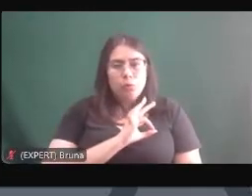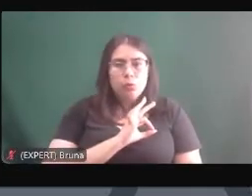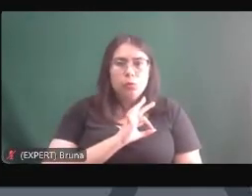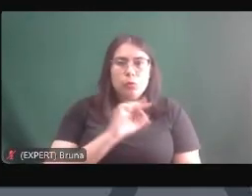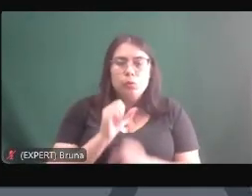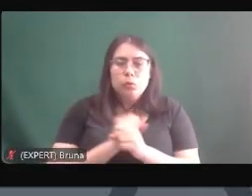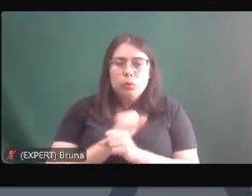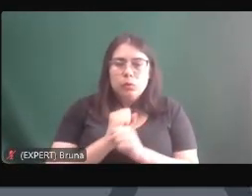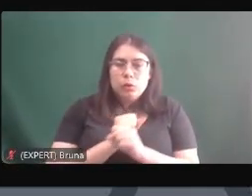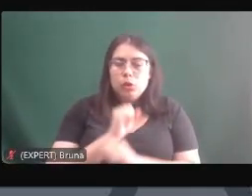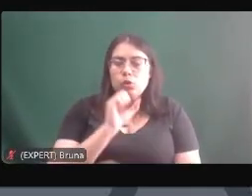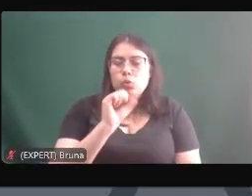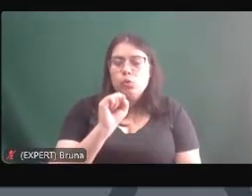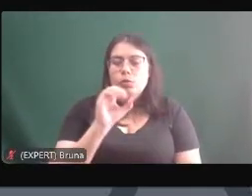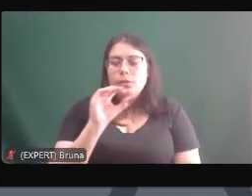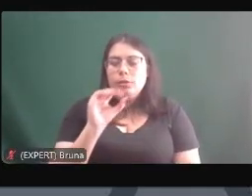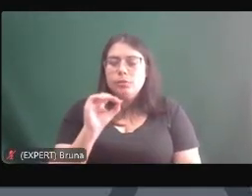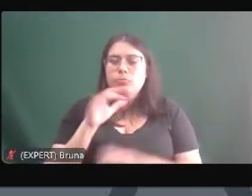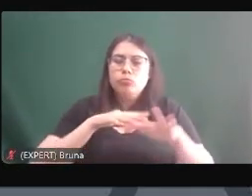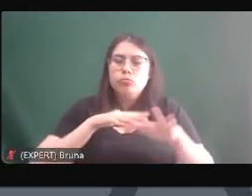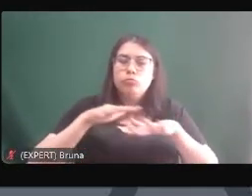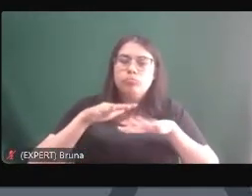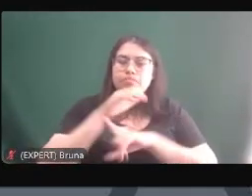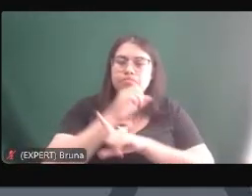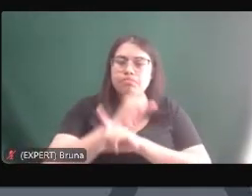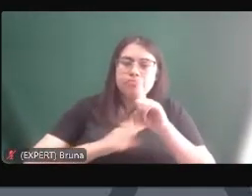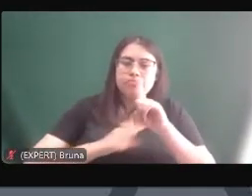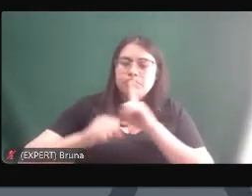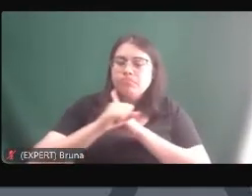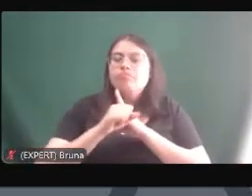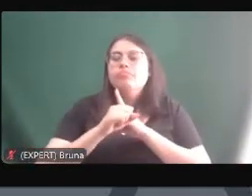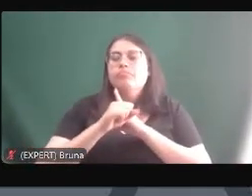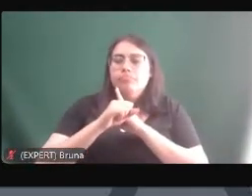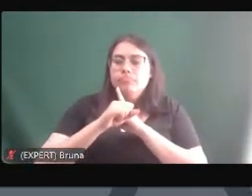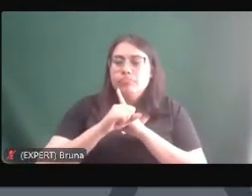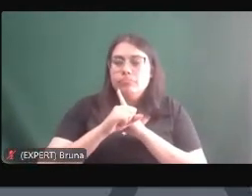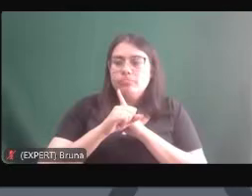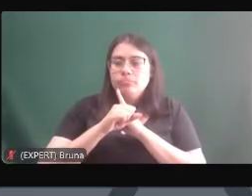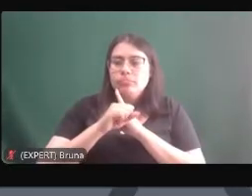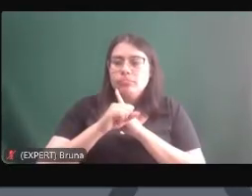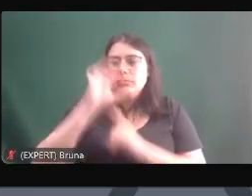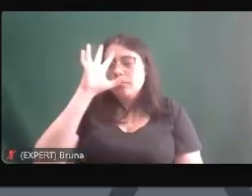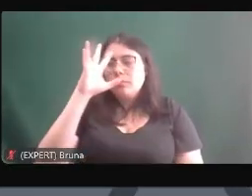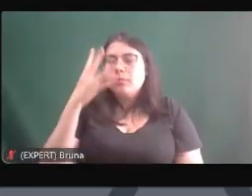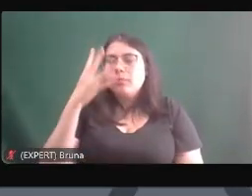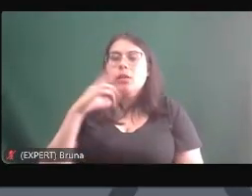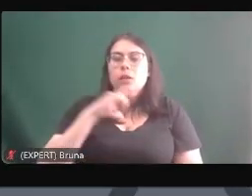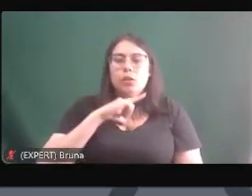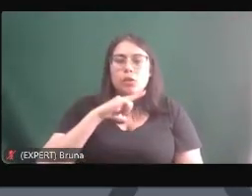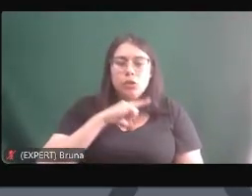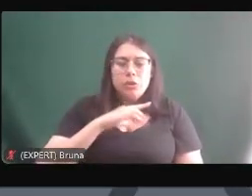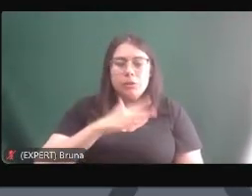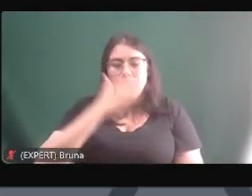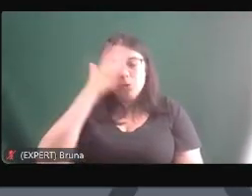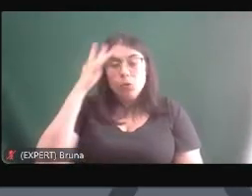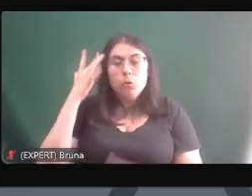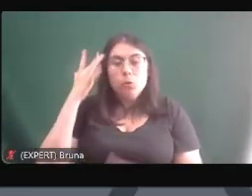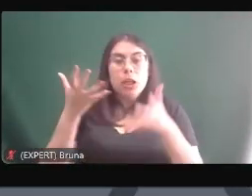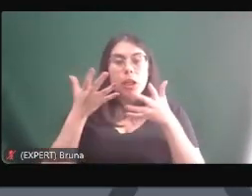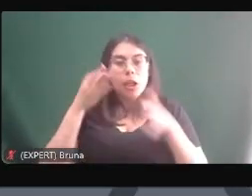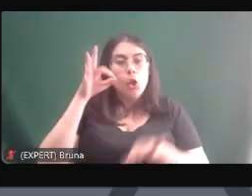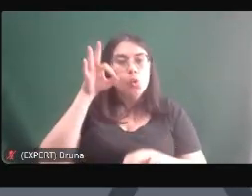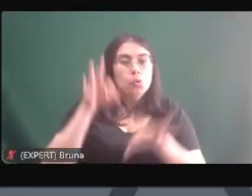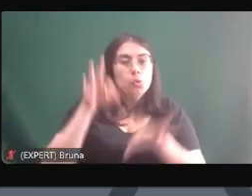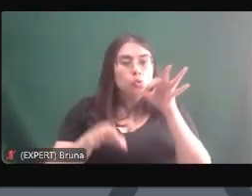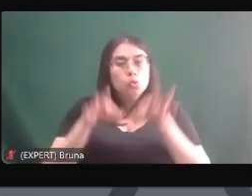durante os movimentos sociais a intensidade dos movimentos sociais havia os justiceiros convivendo